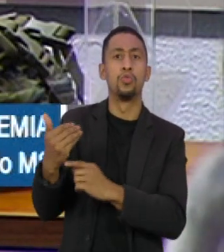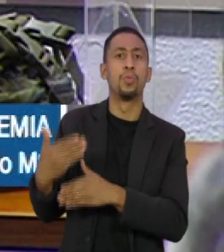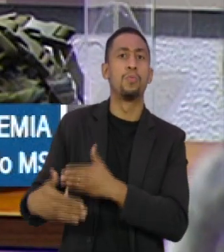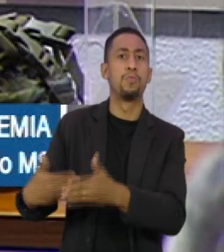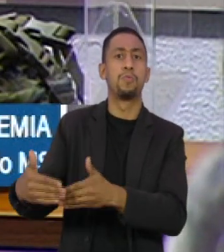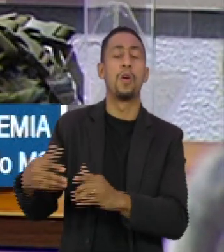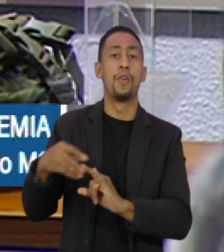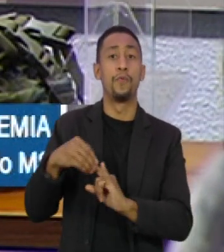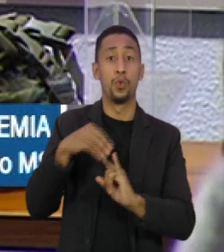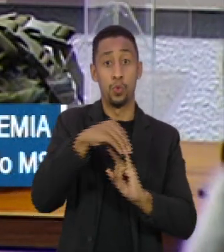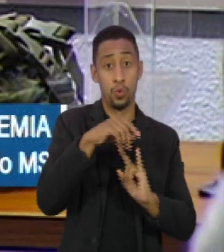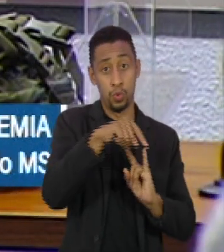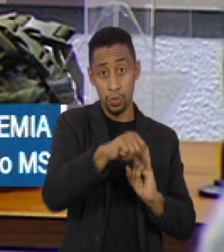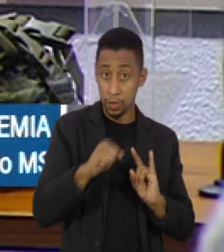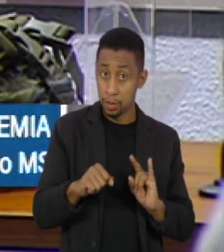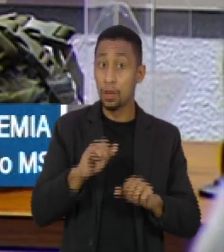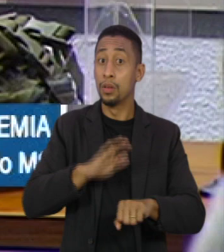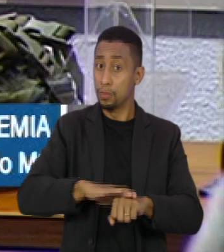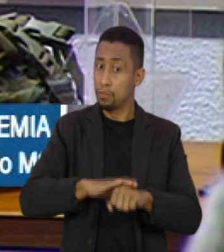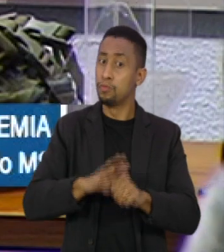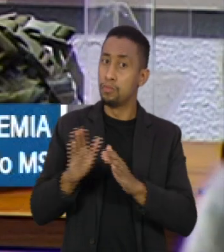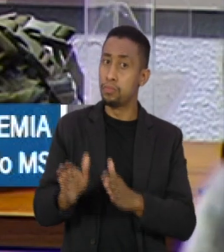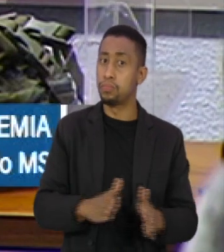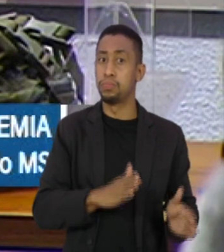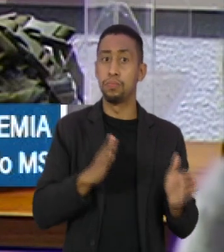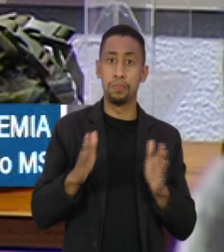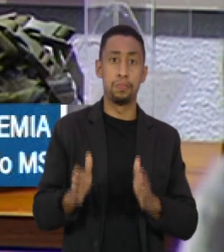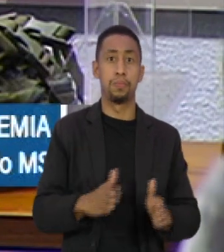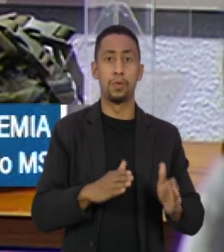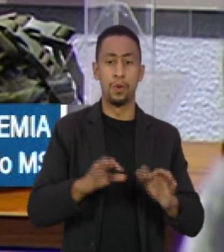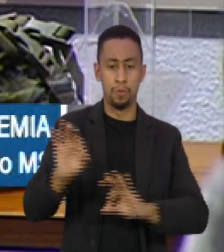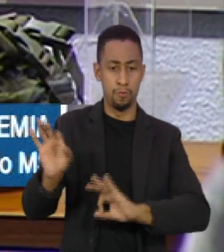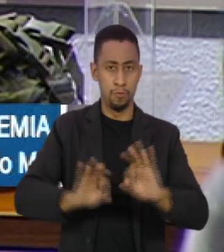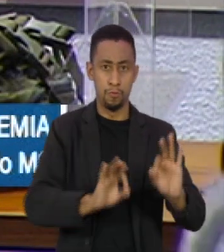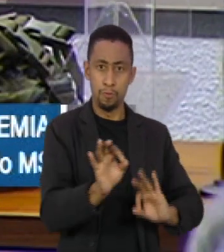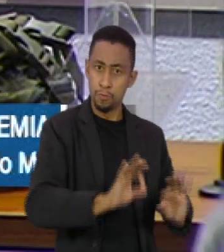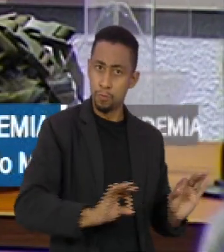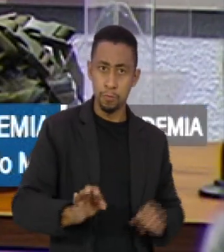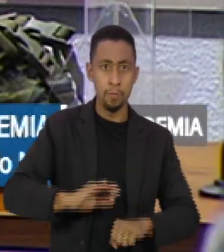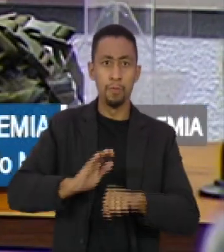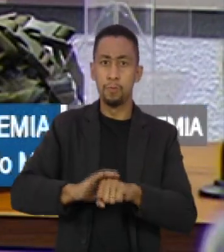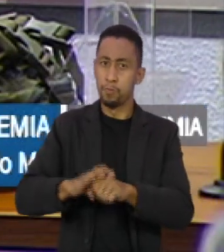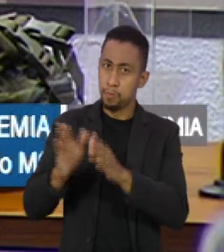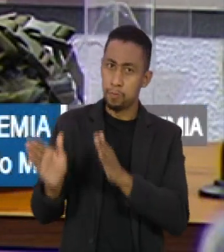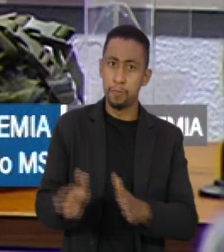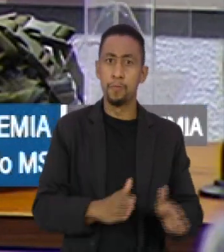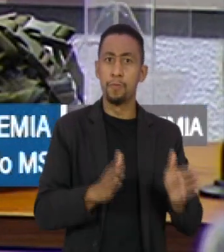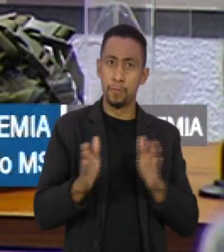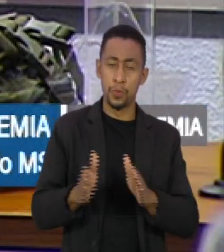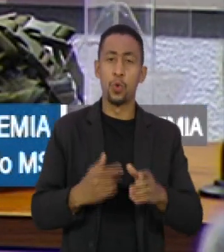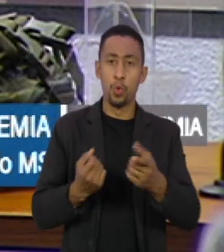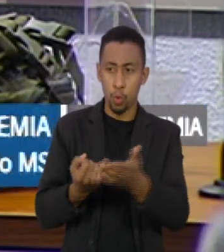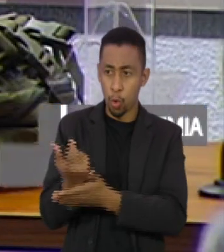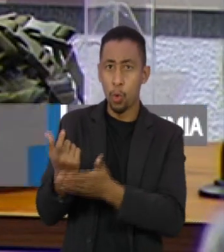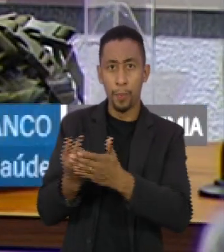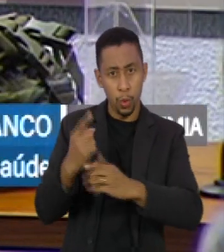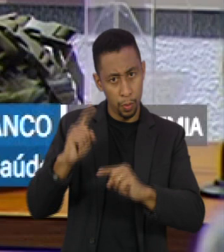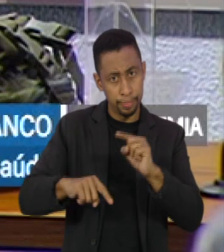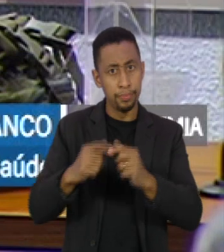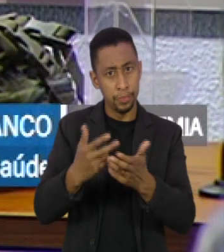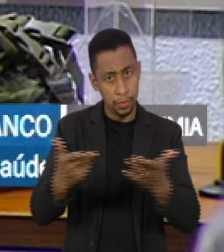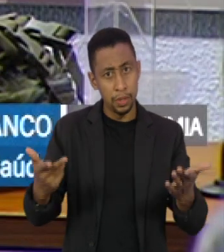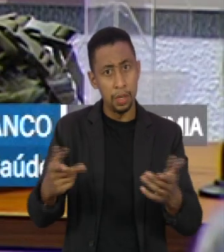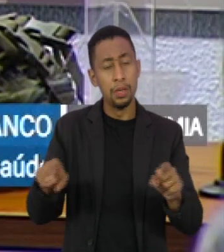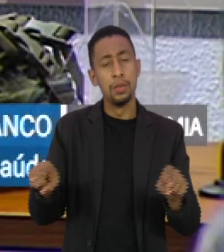Fiocruz ampliou a sua estrutura de produção de vacinas, adquiriu equipamentos e